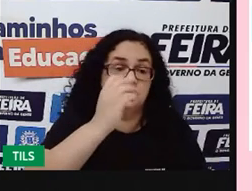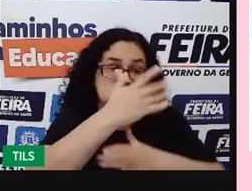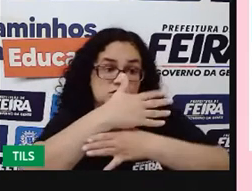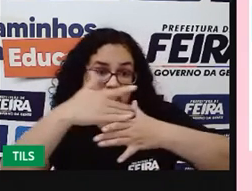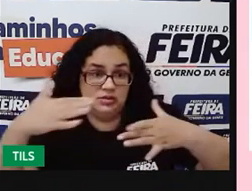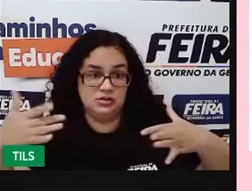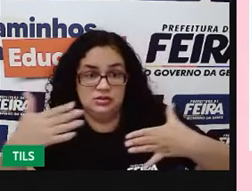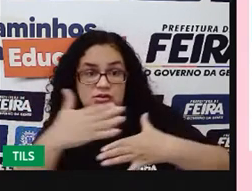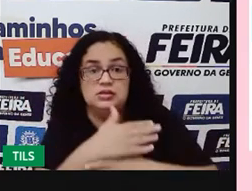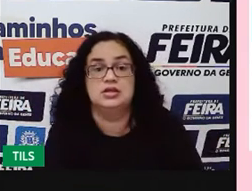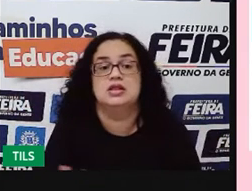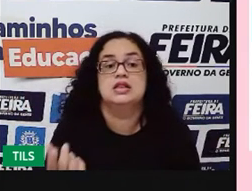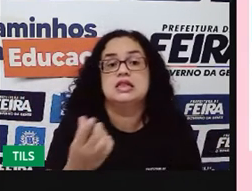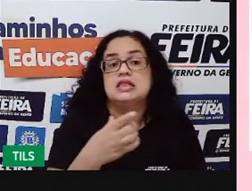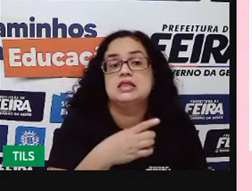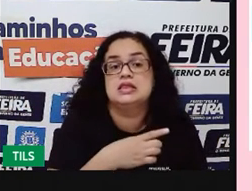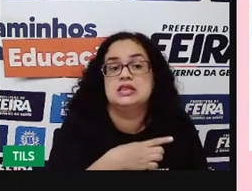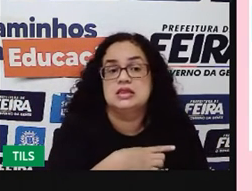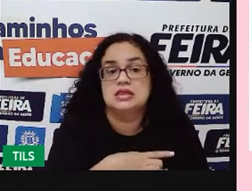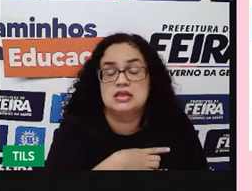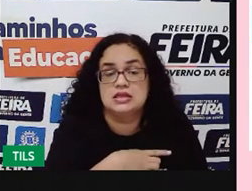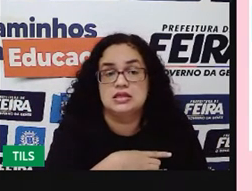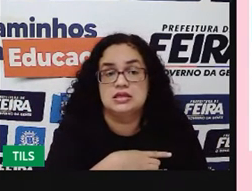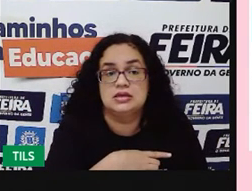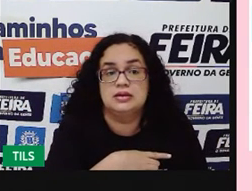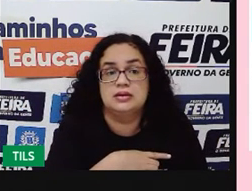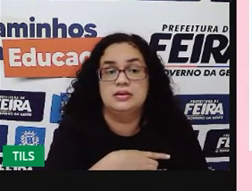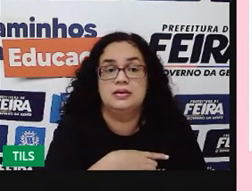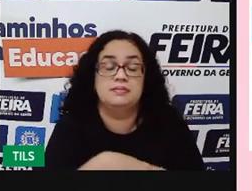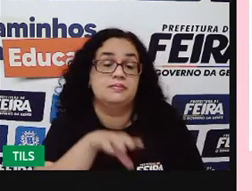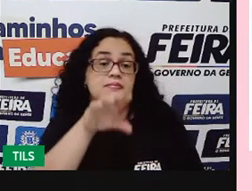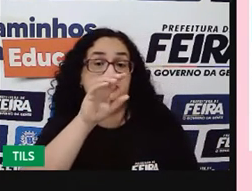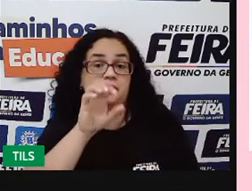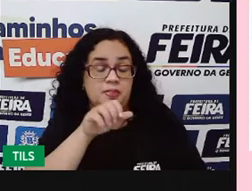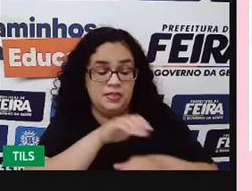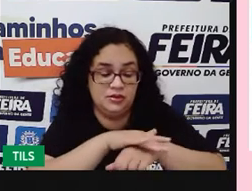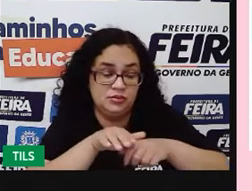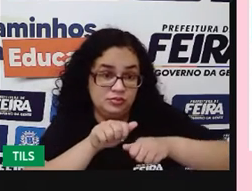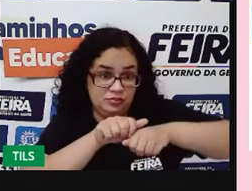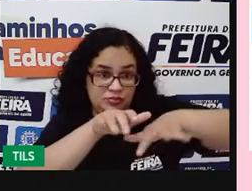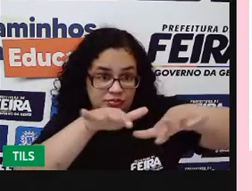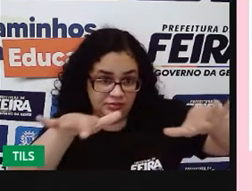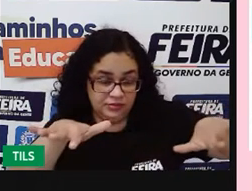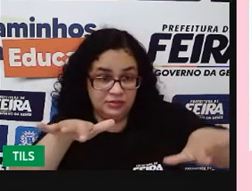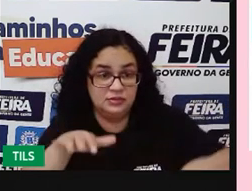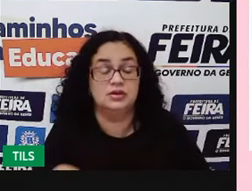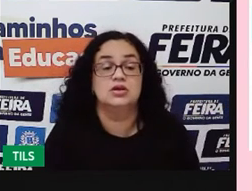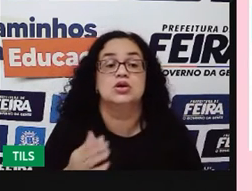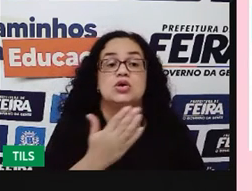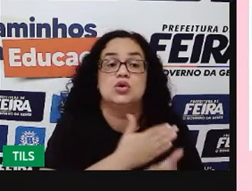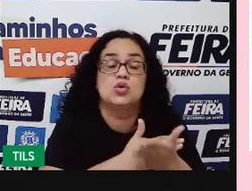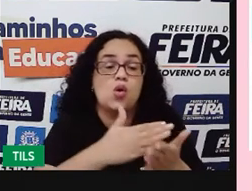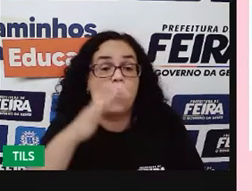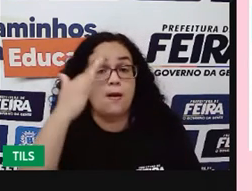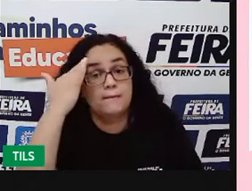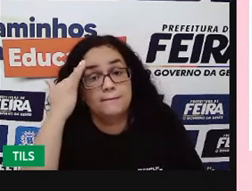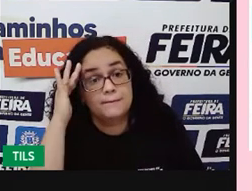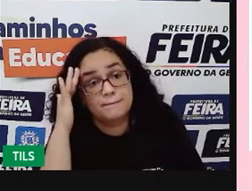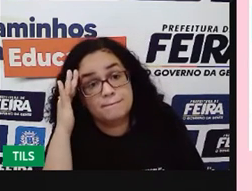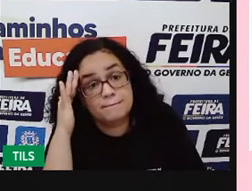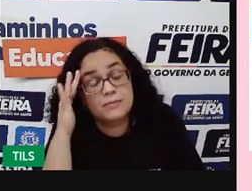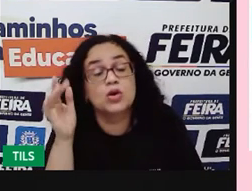em 20 cidades já está considerada, já é considerada epidemia. Tranquilo? Então, a gente começa a entender